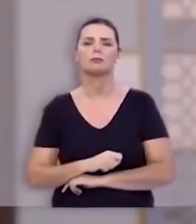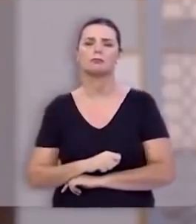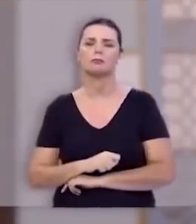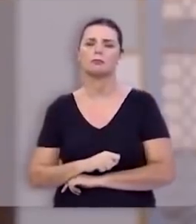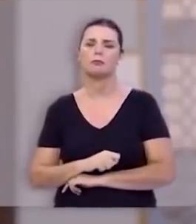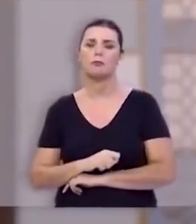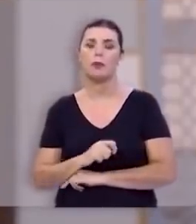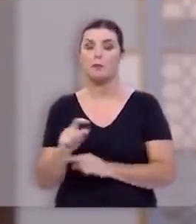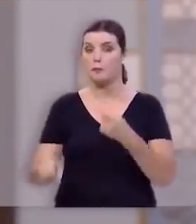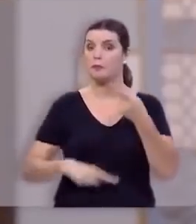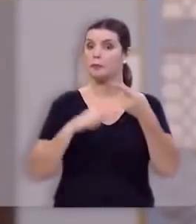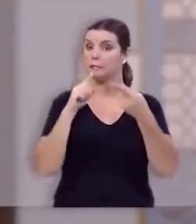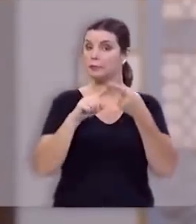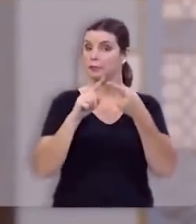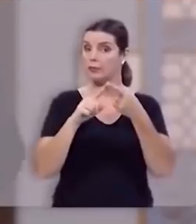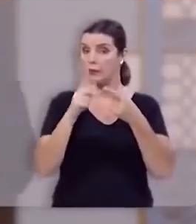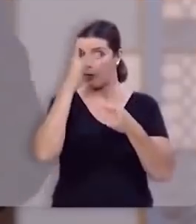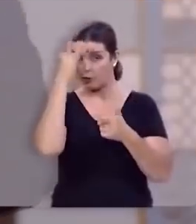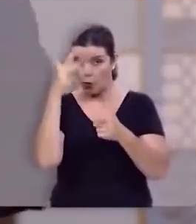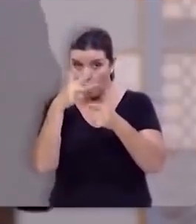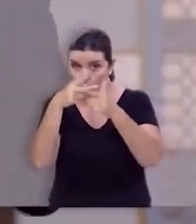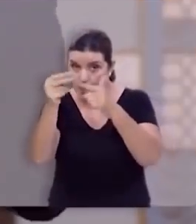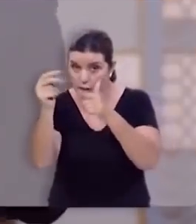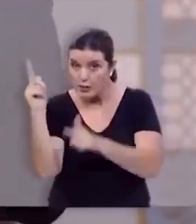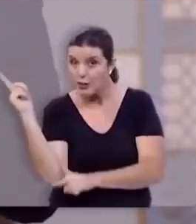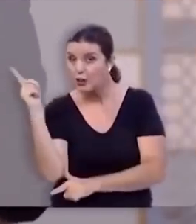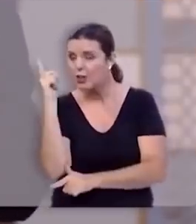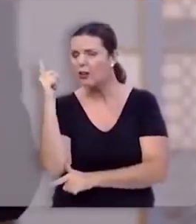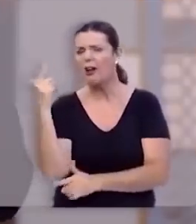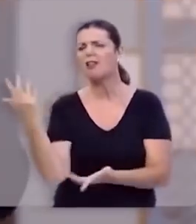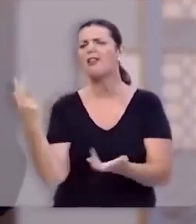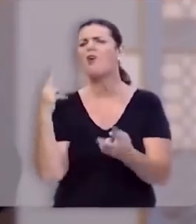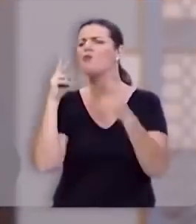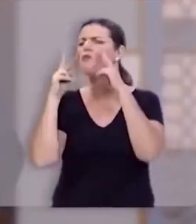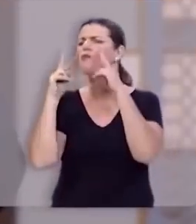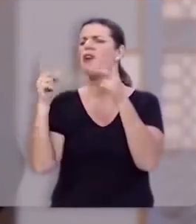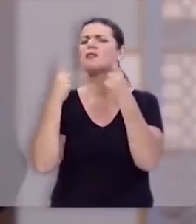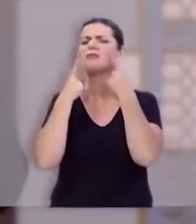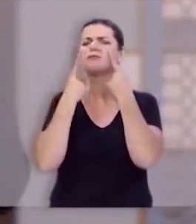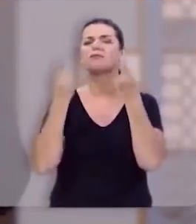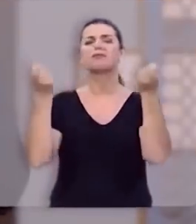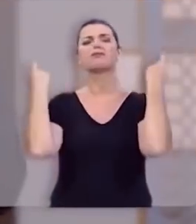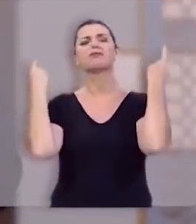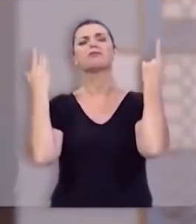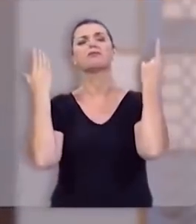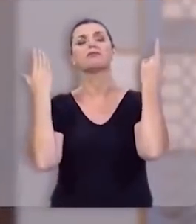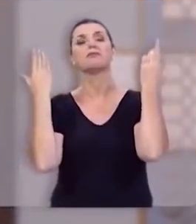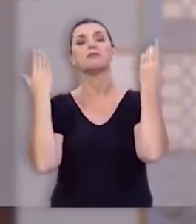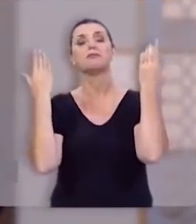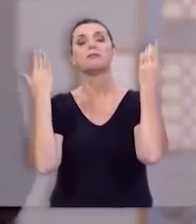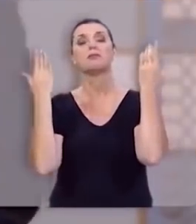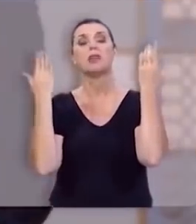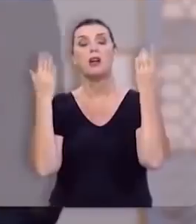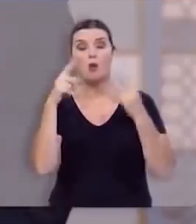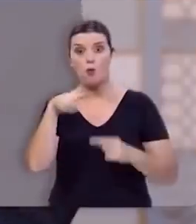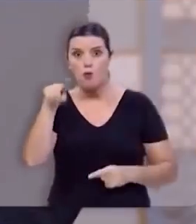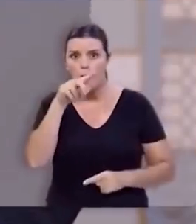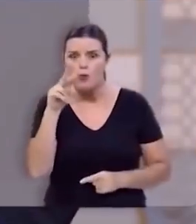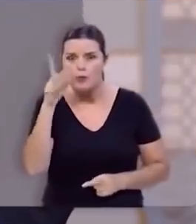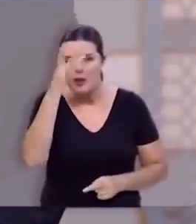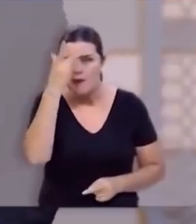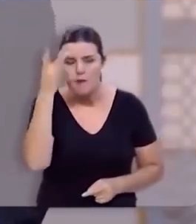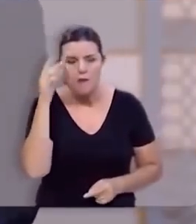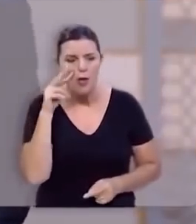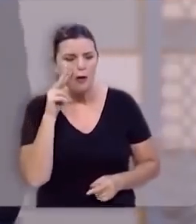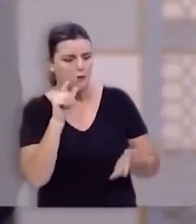Em primeiro lugar, um vencedor de gigantes é aquele que não escuta a voz dos pessimistas. Se você conferir comigo